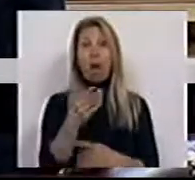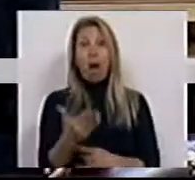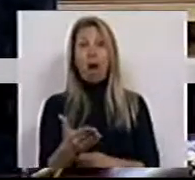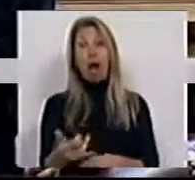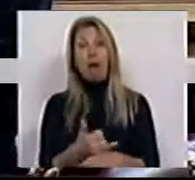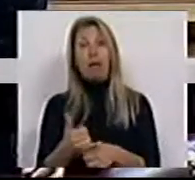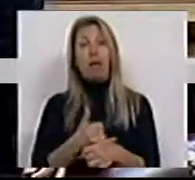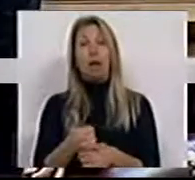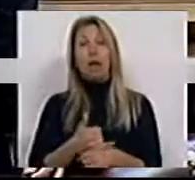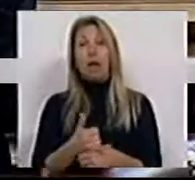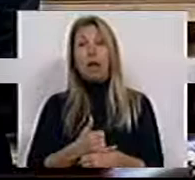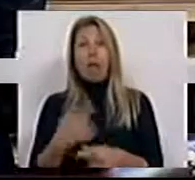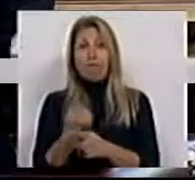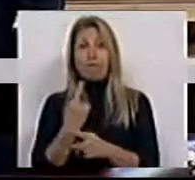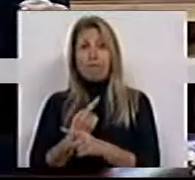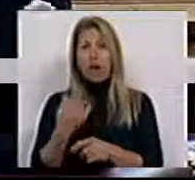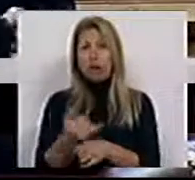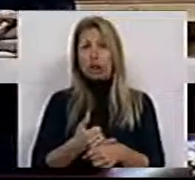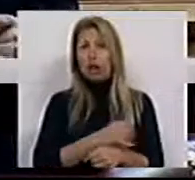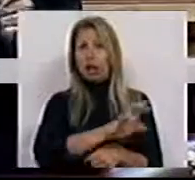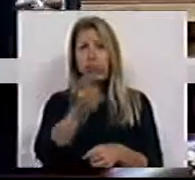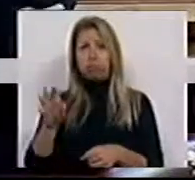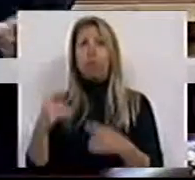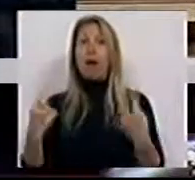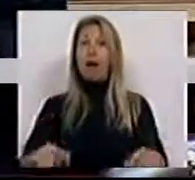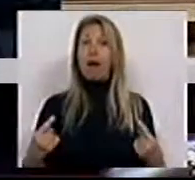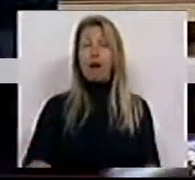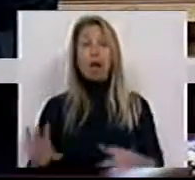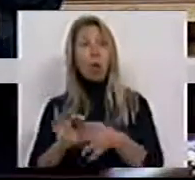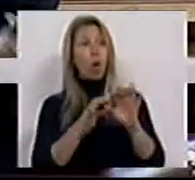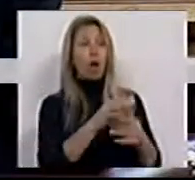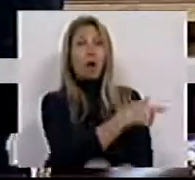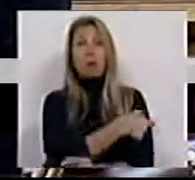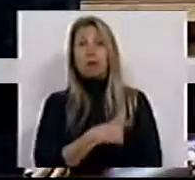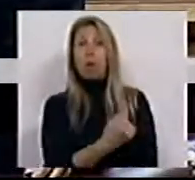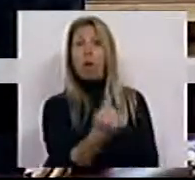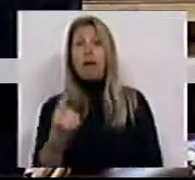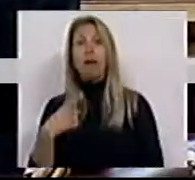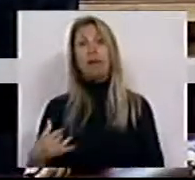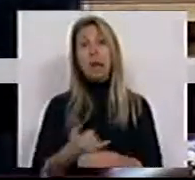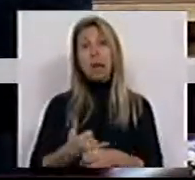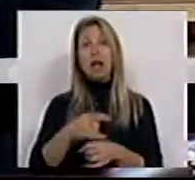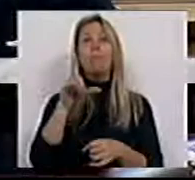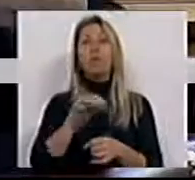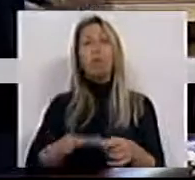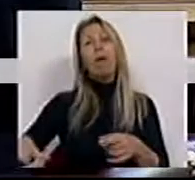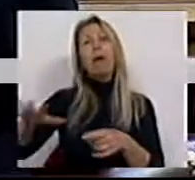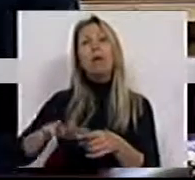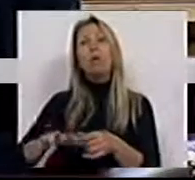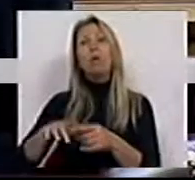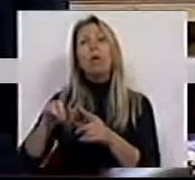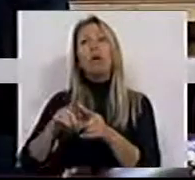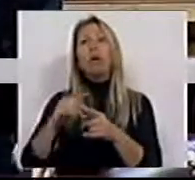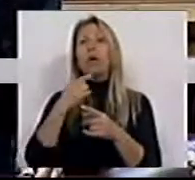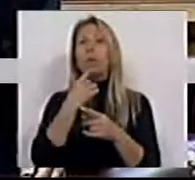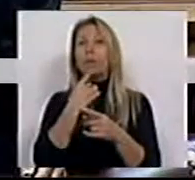arquipélago com várias ilhas, na lógica de representação de cada uma das ilhas, mas também de um círculo supra